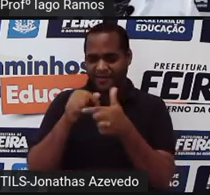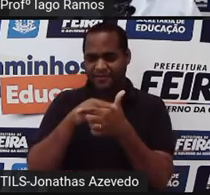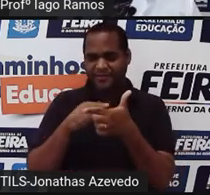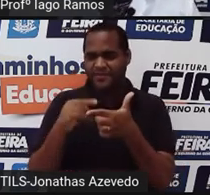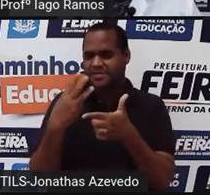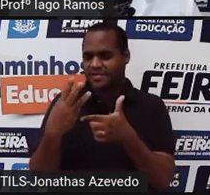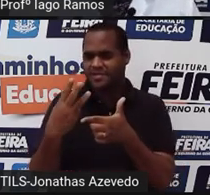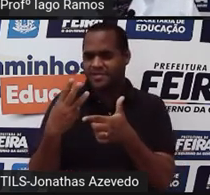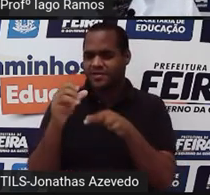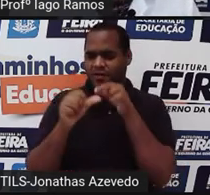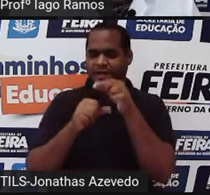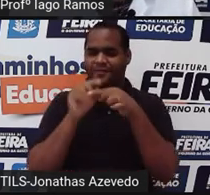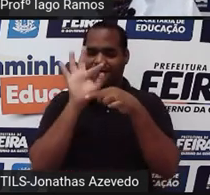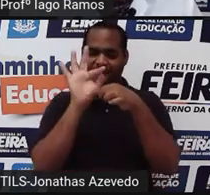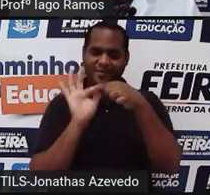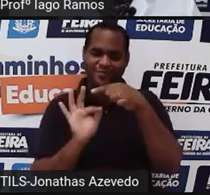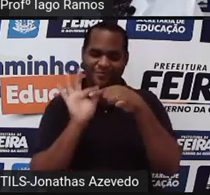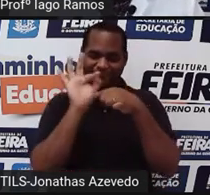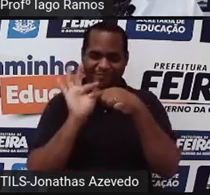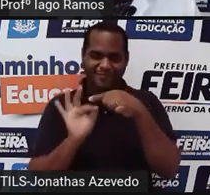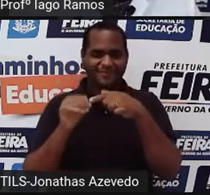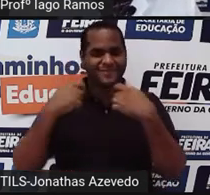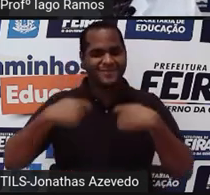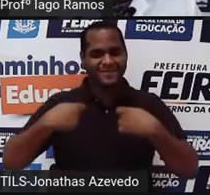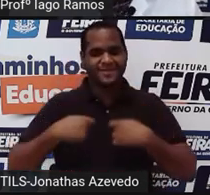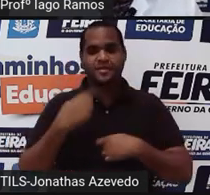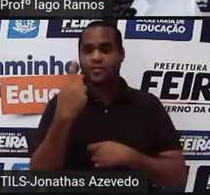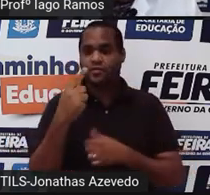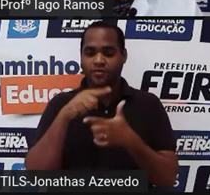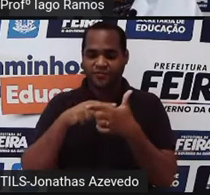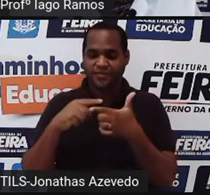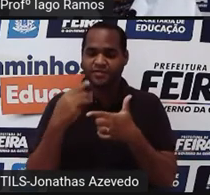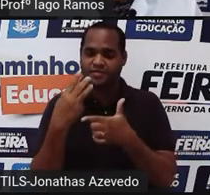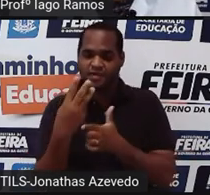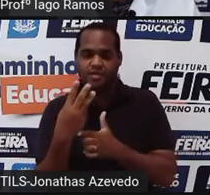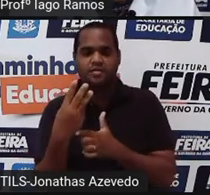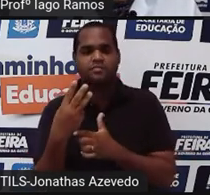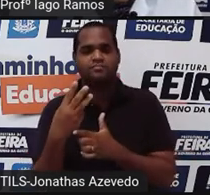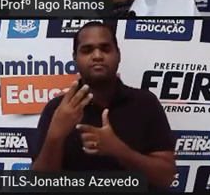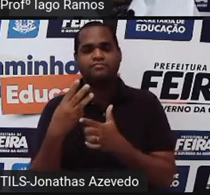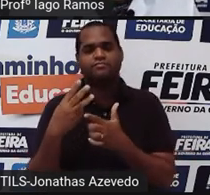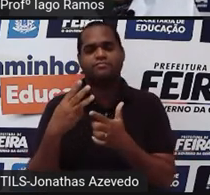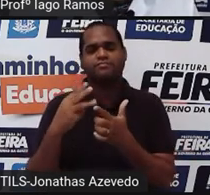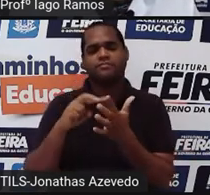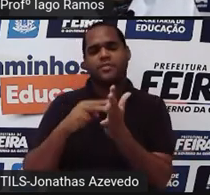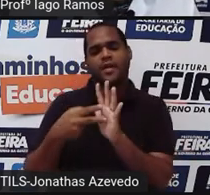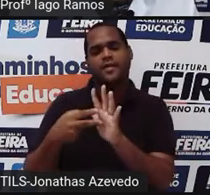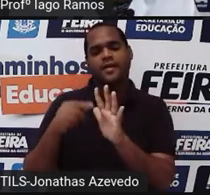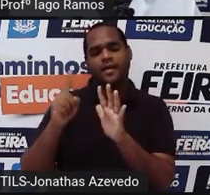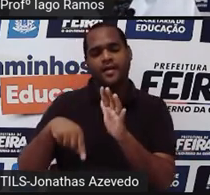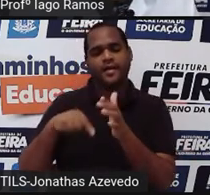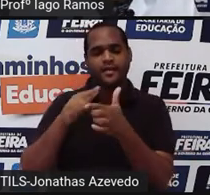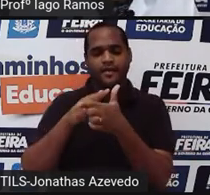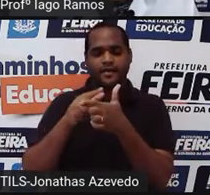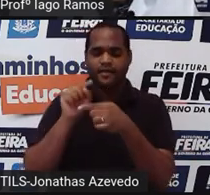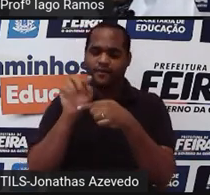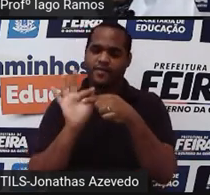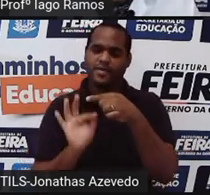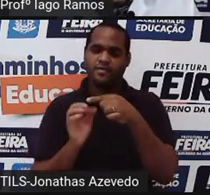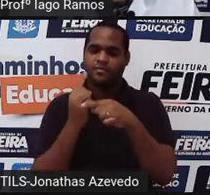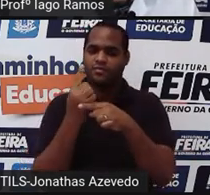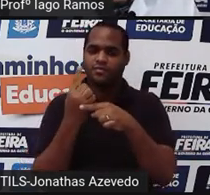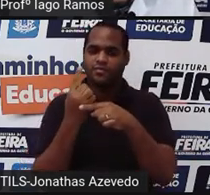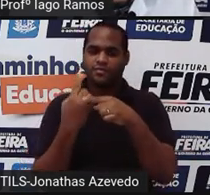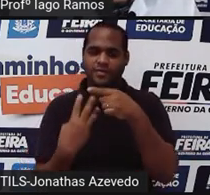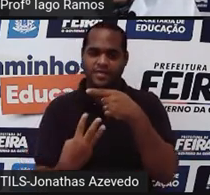vou escrever na forma de fração, tá? 1 dividido por 3 na forma de fração é a fração 1 terço.